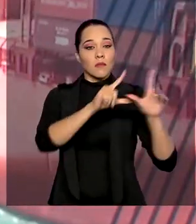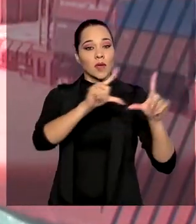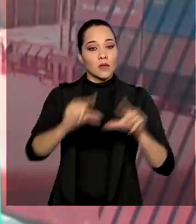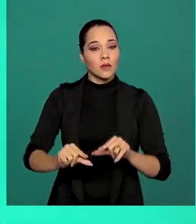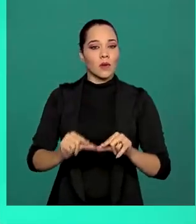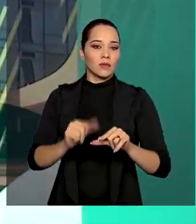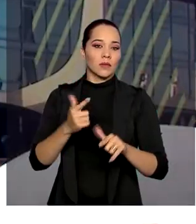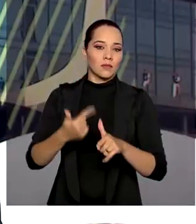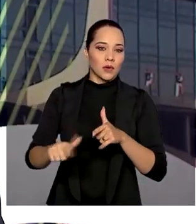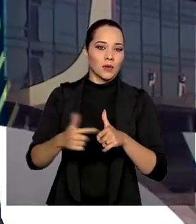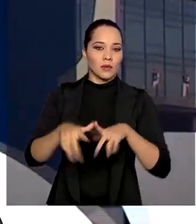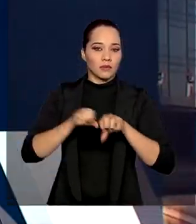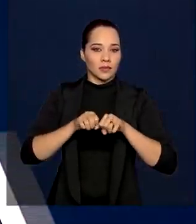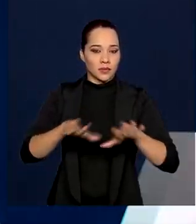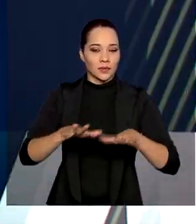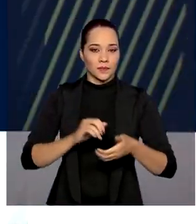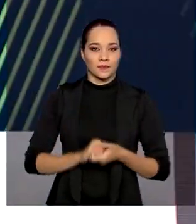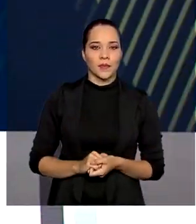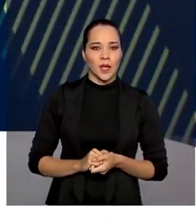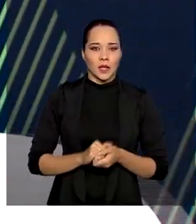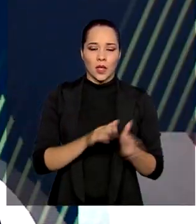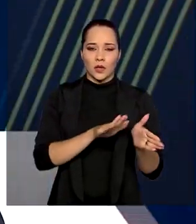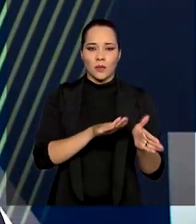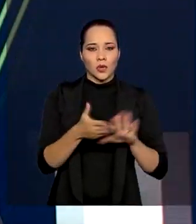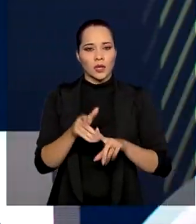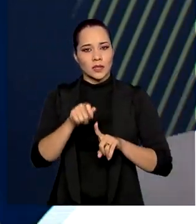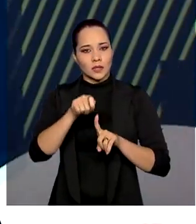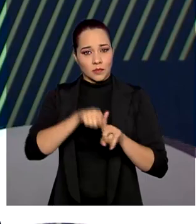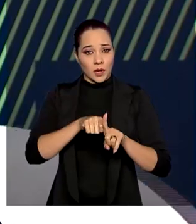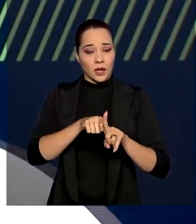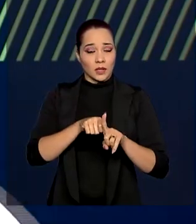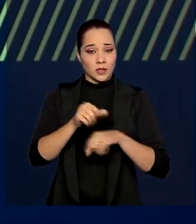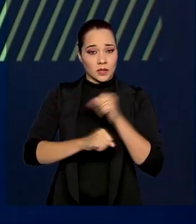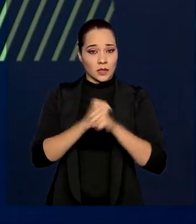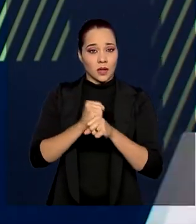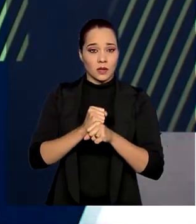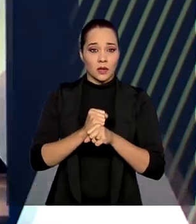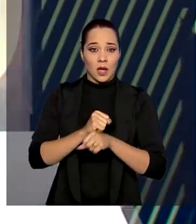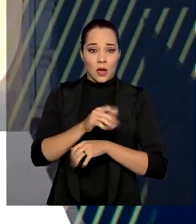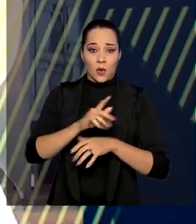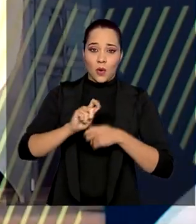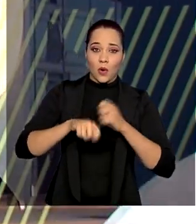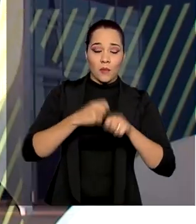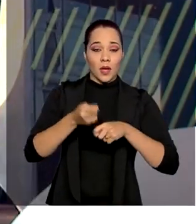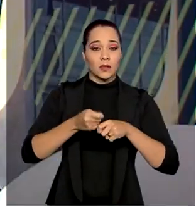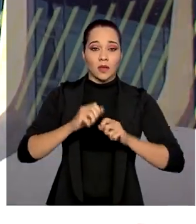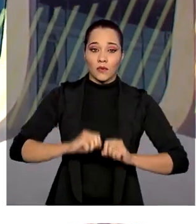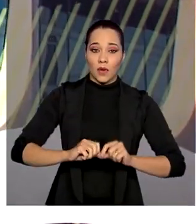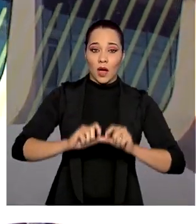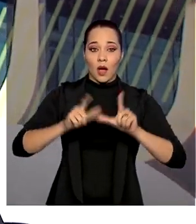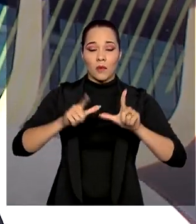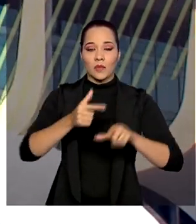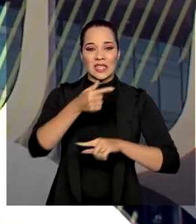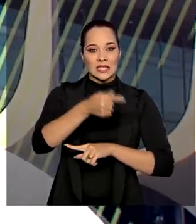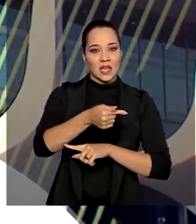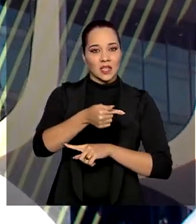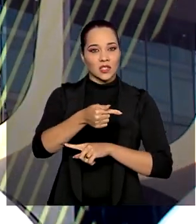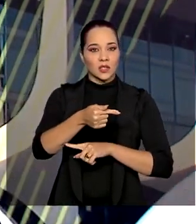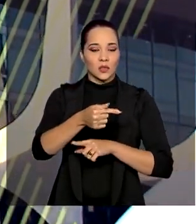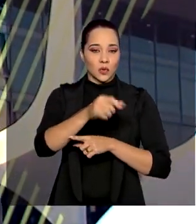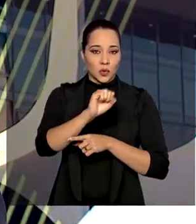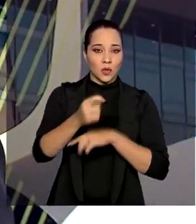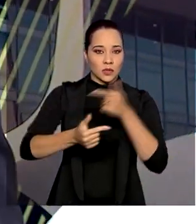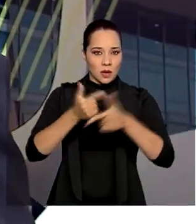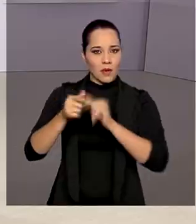da pandemia no comércio. Na passagem de junho para julho deste ano, o comércio varejista registrou alta em 7 das 8 atividades